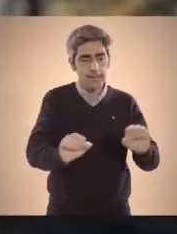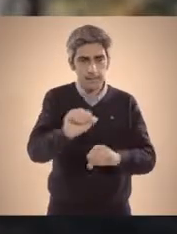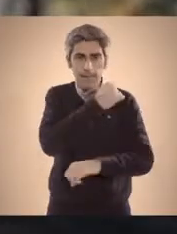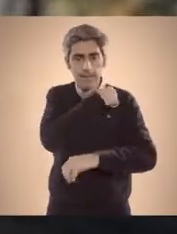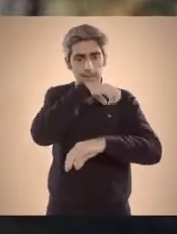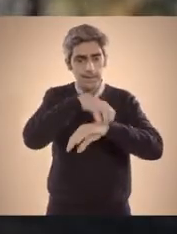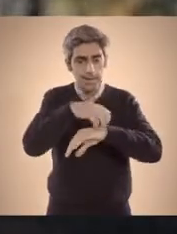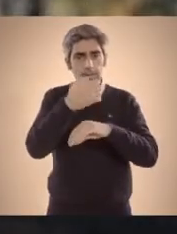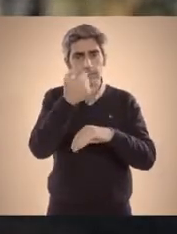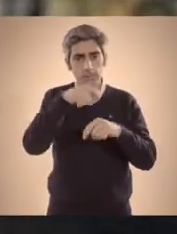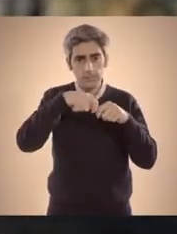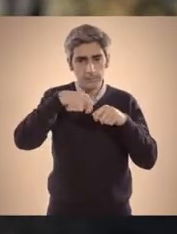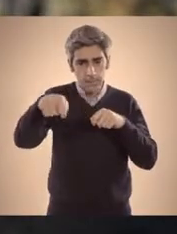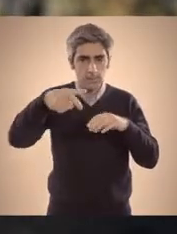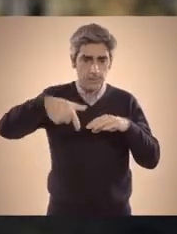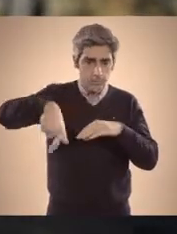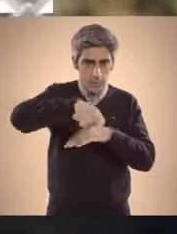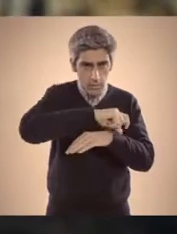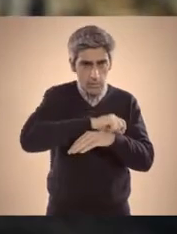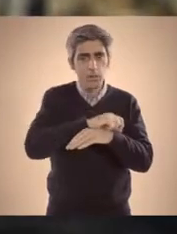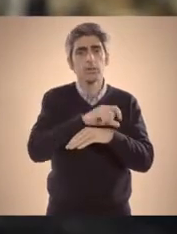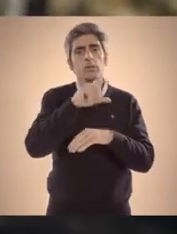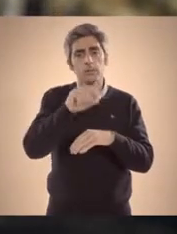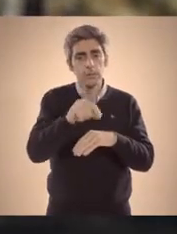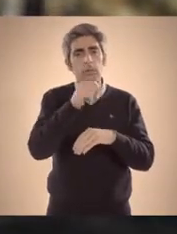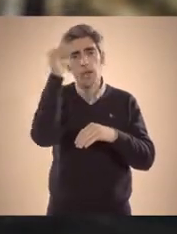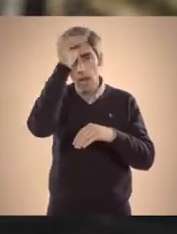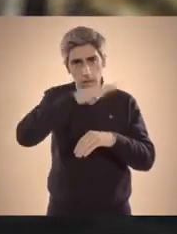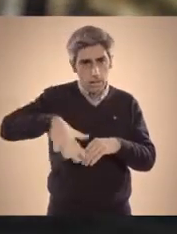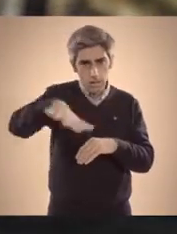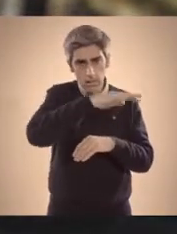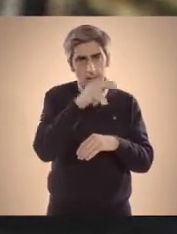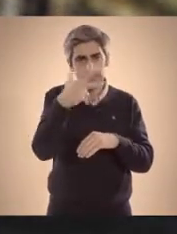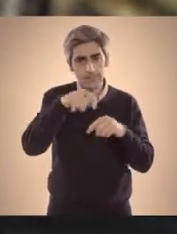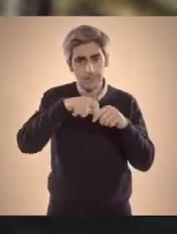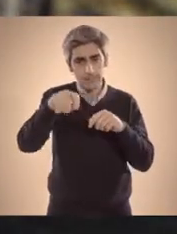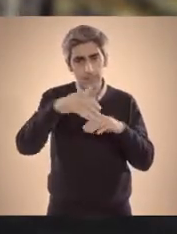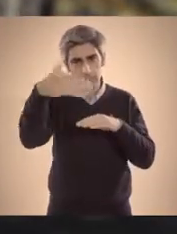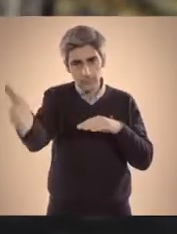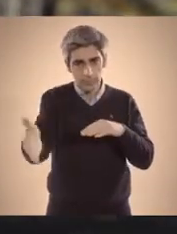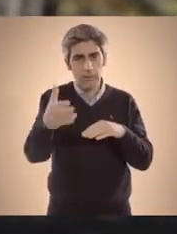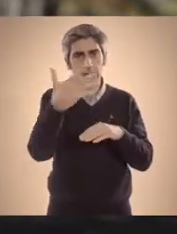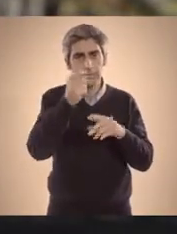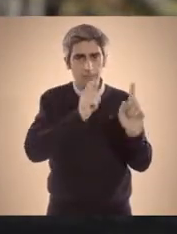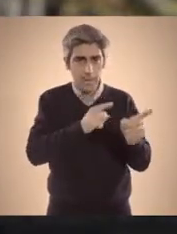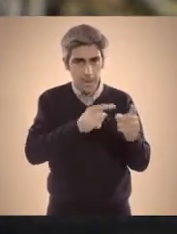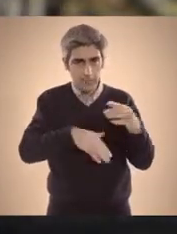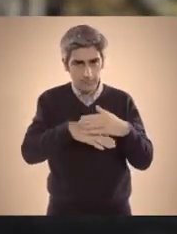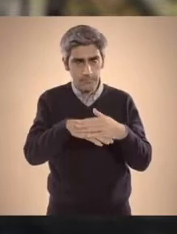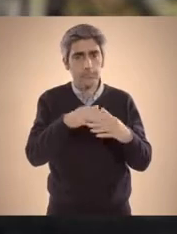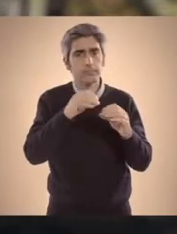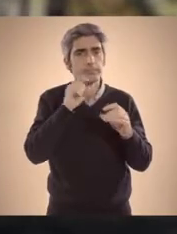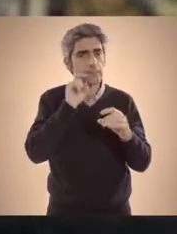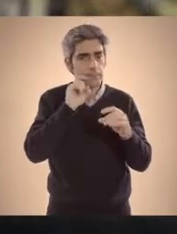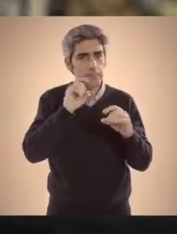Limpe os 50 metros de terreno à volta da sua casa e os 100 metros à volta da sua aldeia até 15 de março. Previna-se.